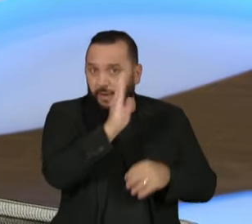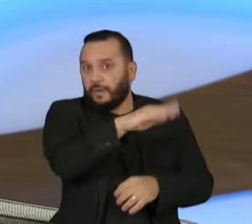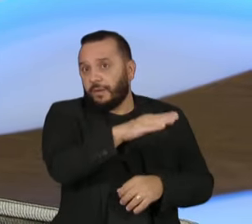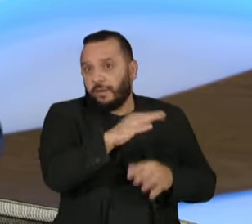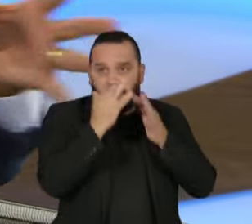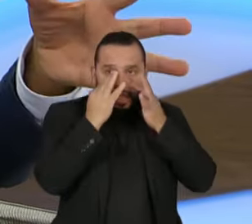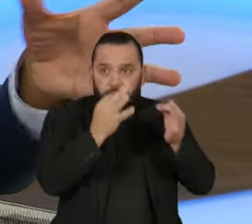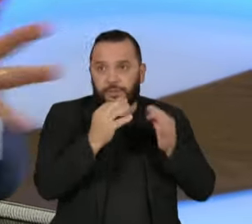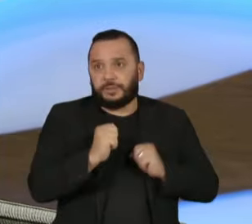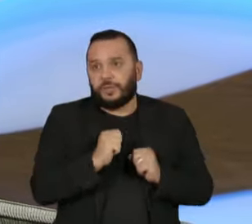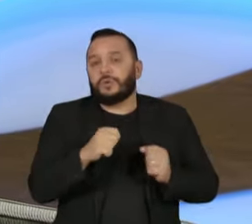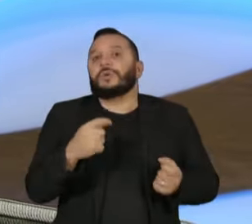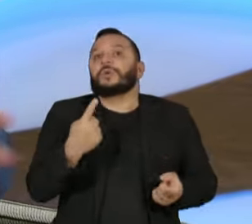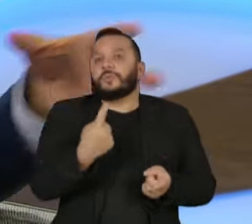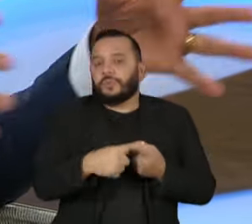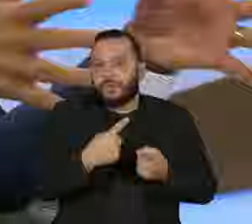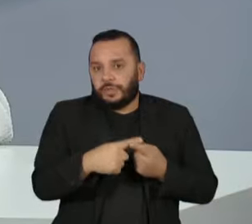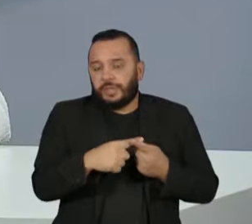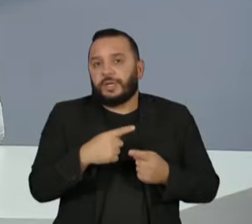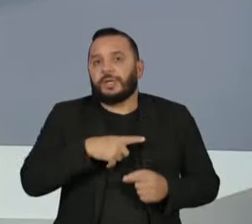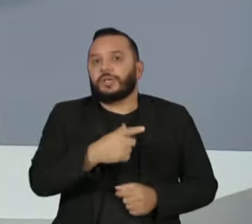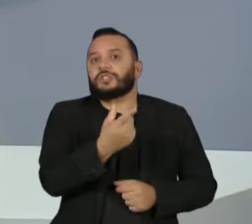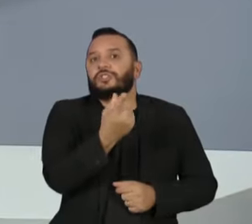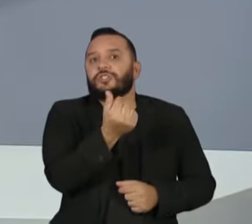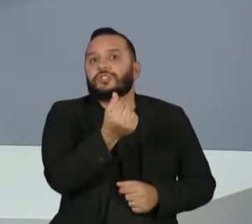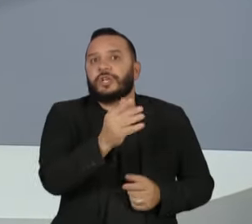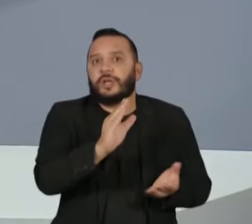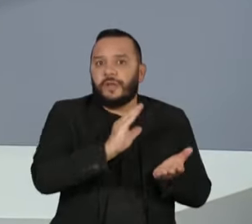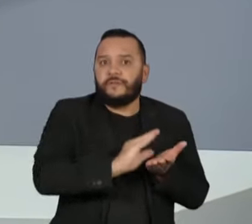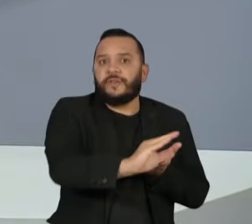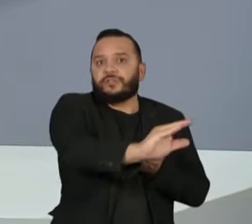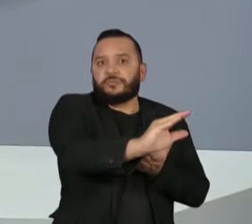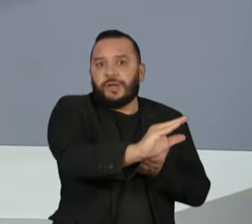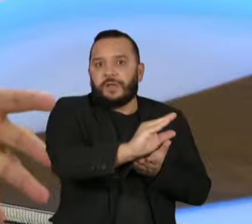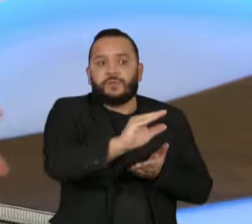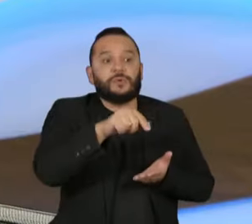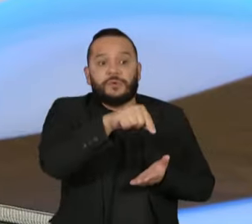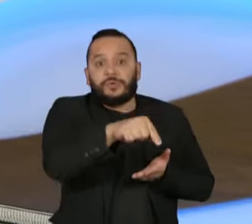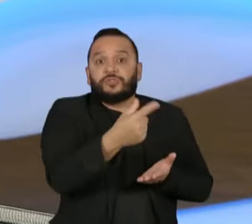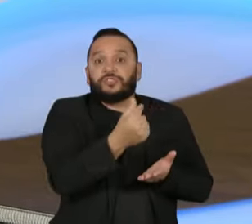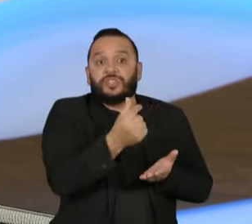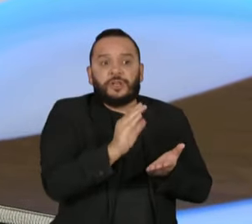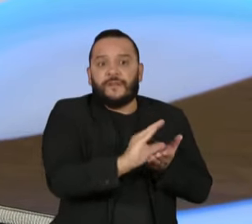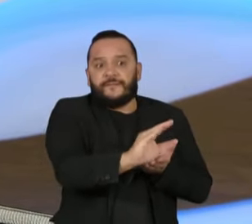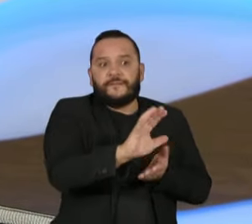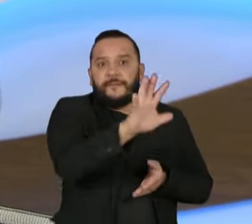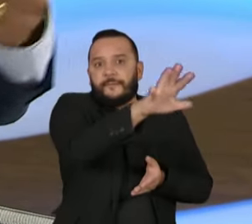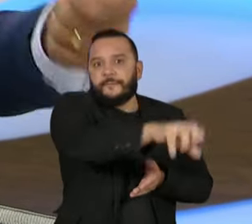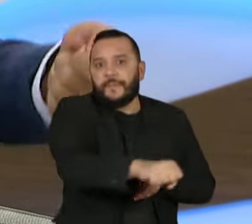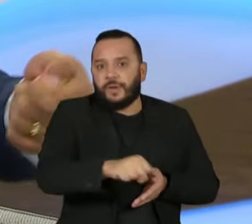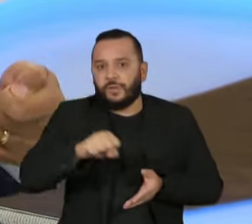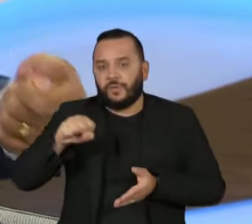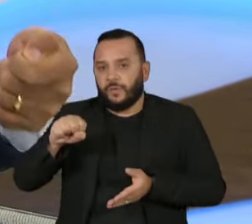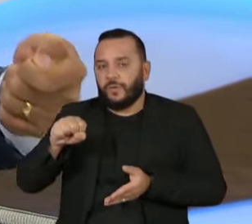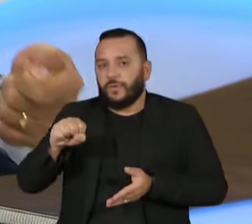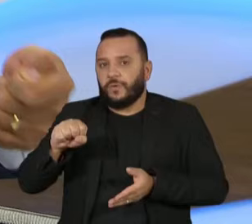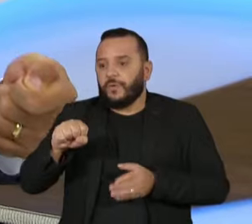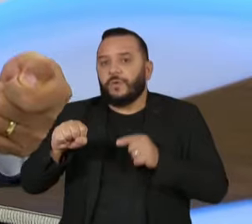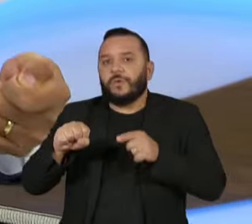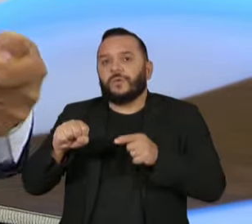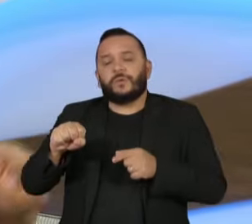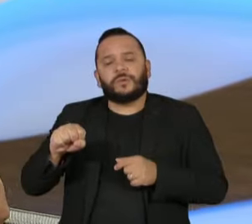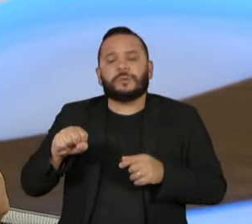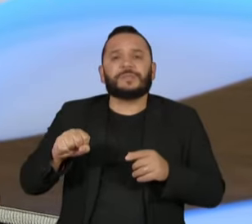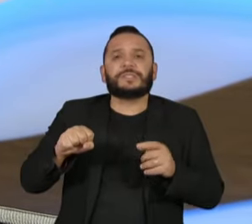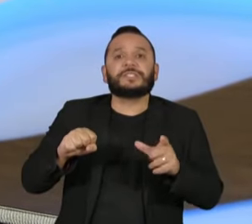fez uma desoneração, se tirou dinheiro de investimento para poder segurar. Tinham ali uma